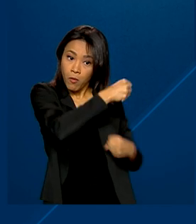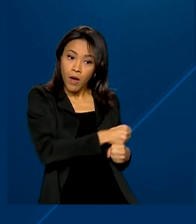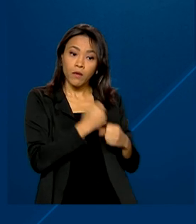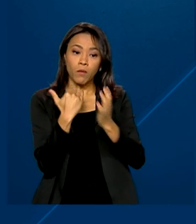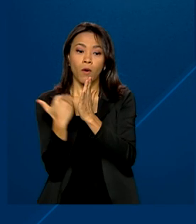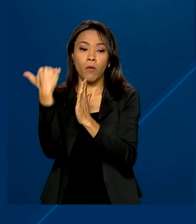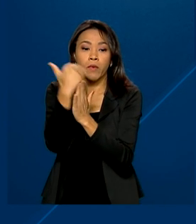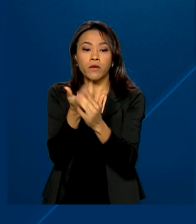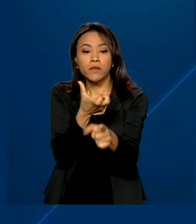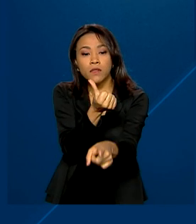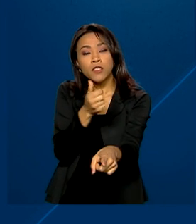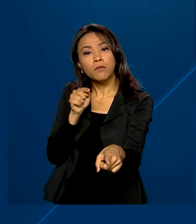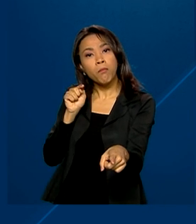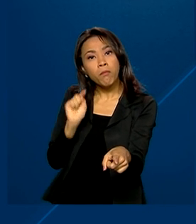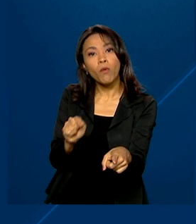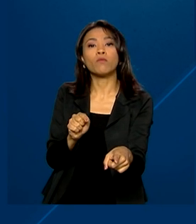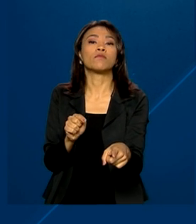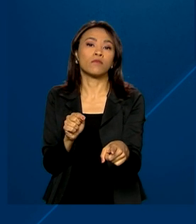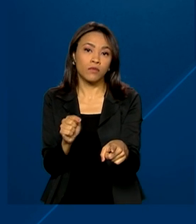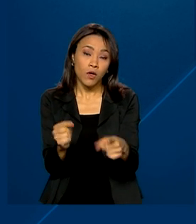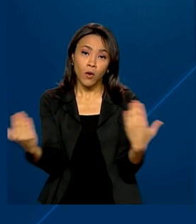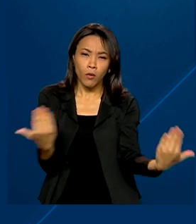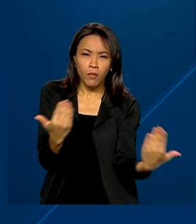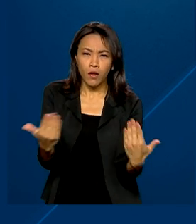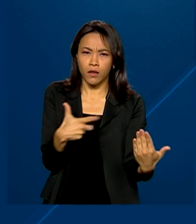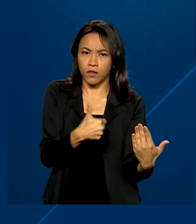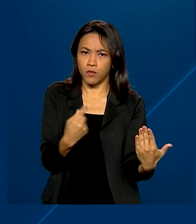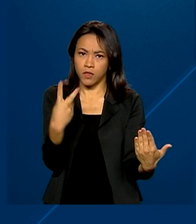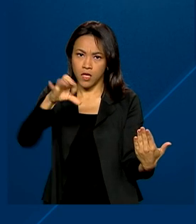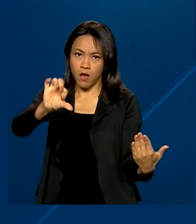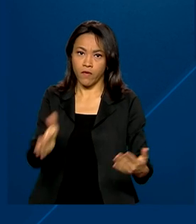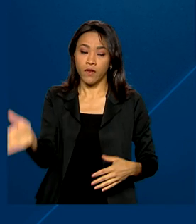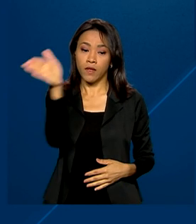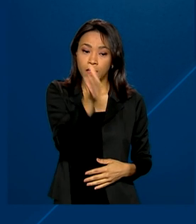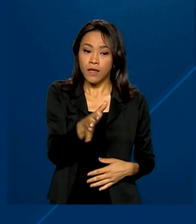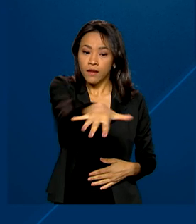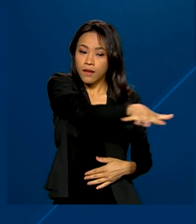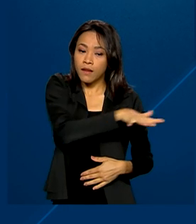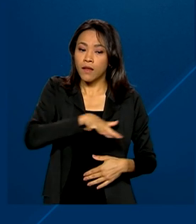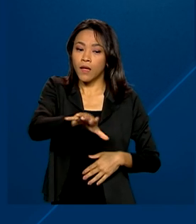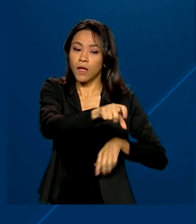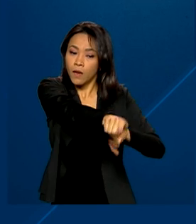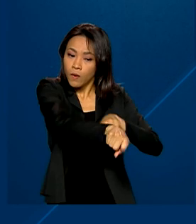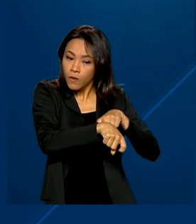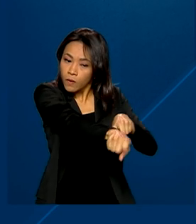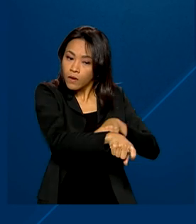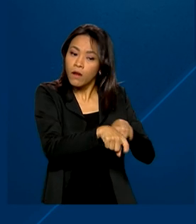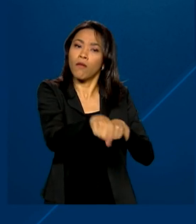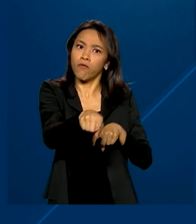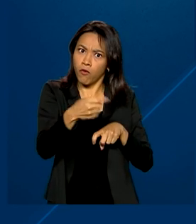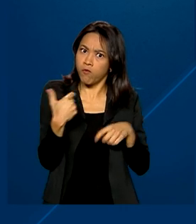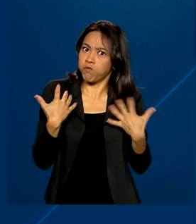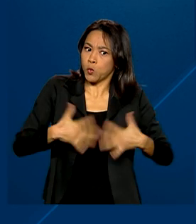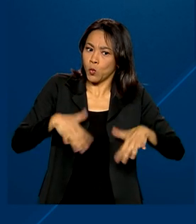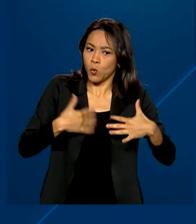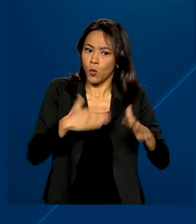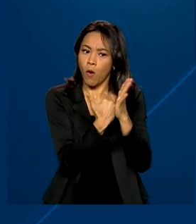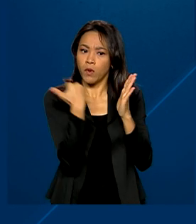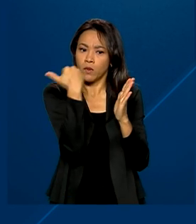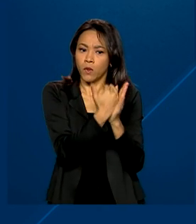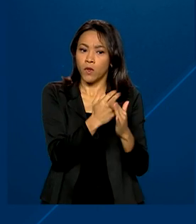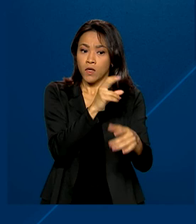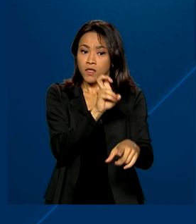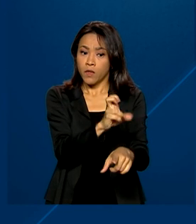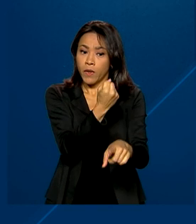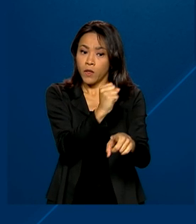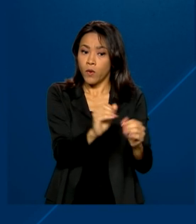percentuais em relação a 2019. Na área rural, o crescimento foi bastante expressivo, de 58%